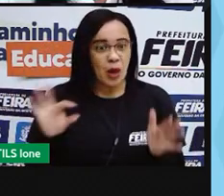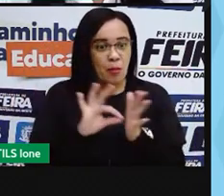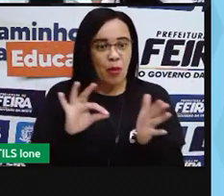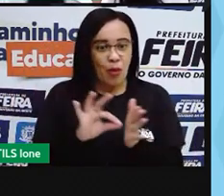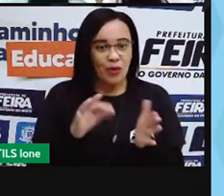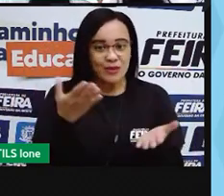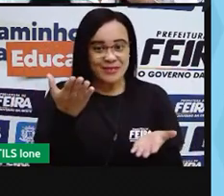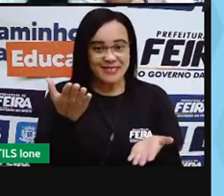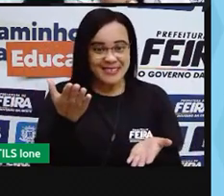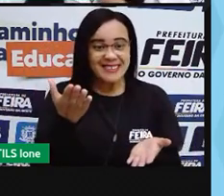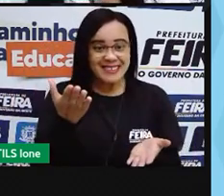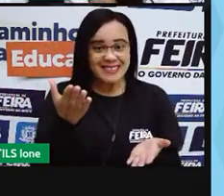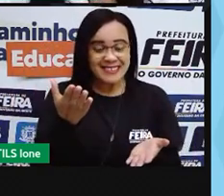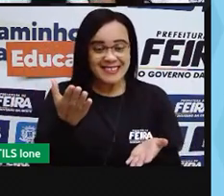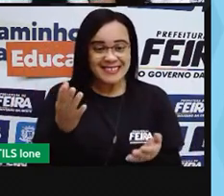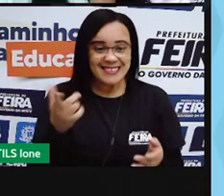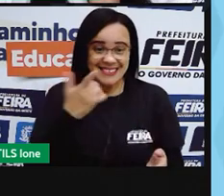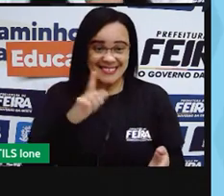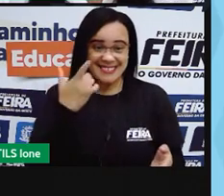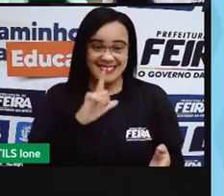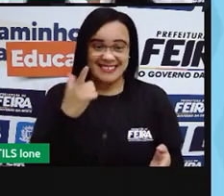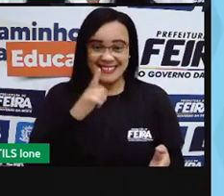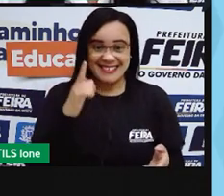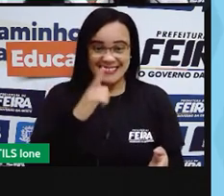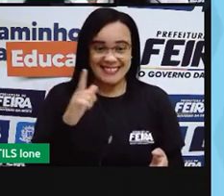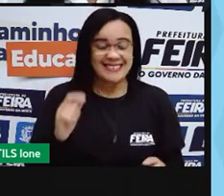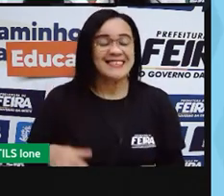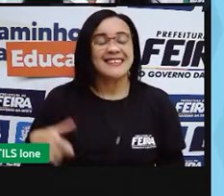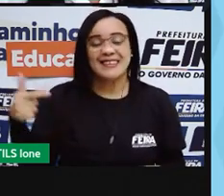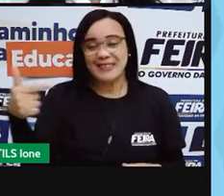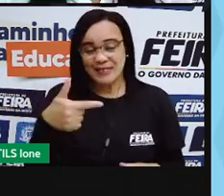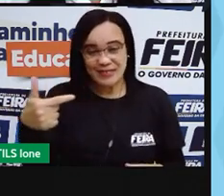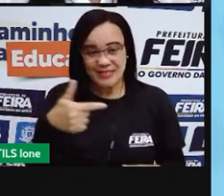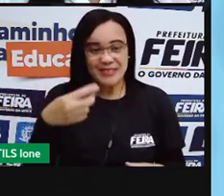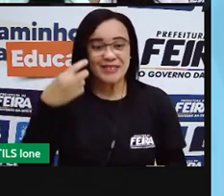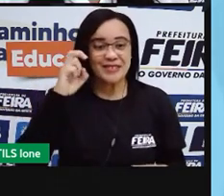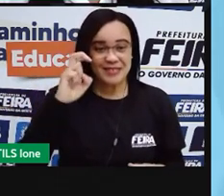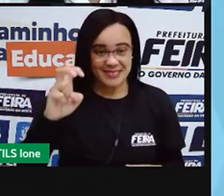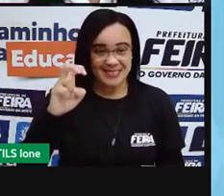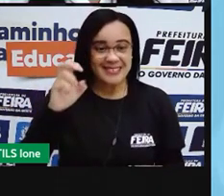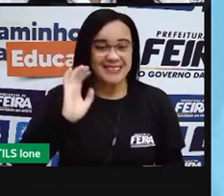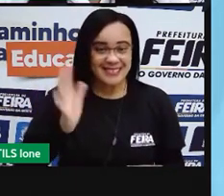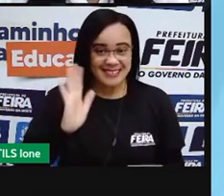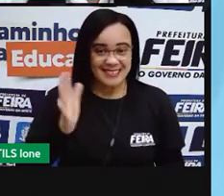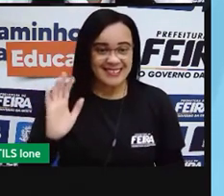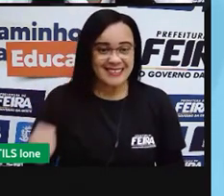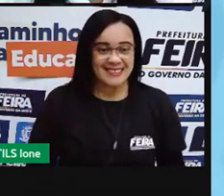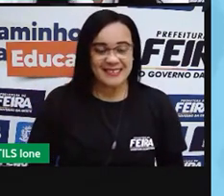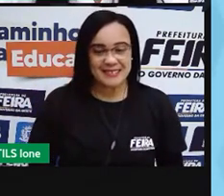já temos 225 pontos. Vamos lá mais uma vez.